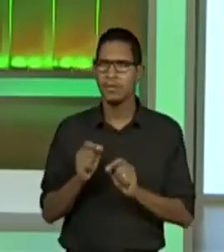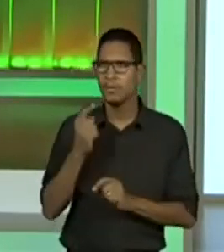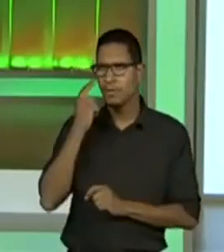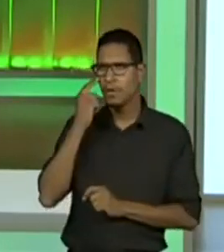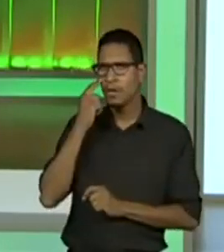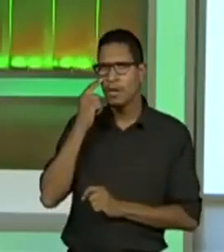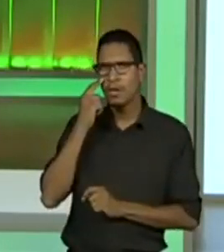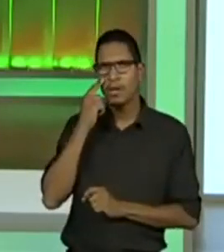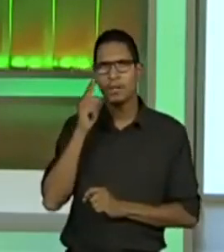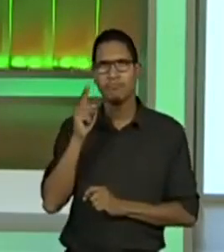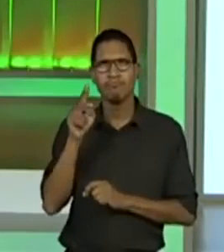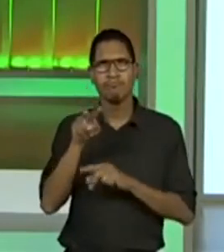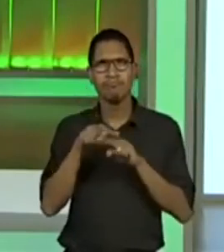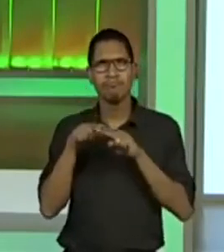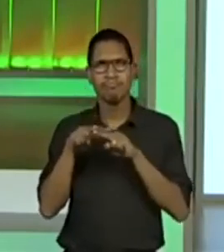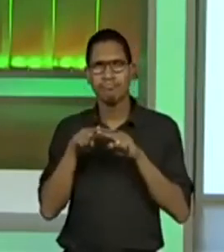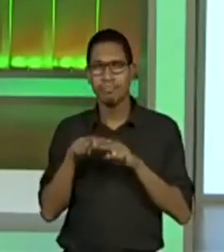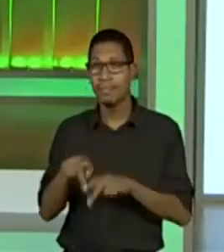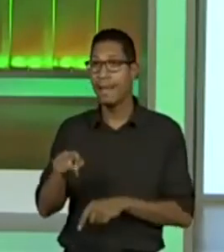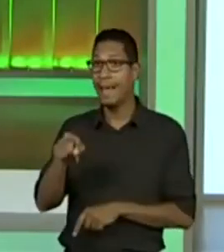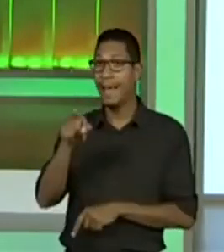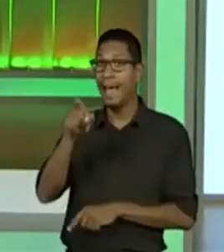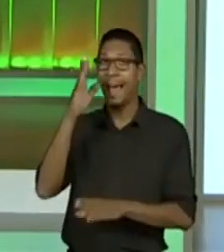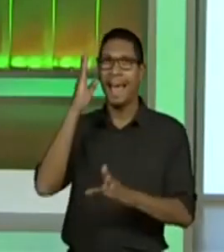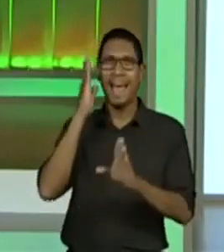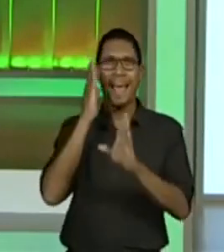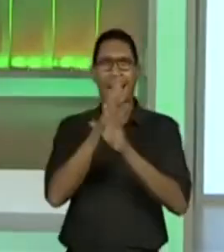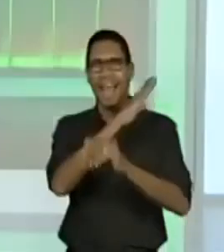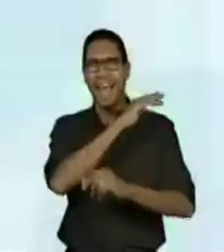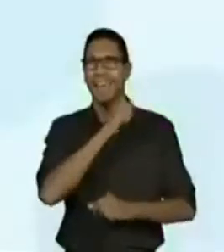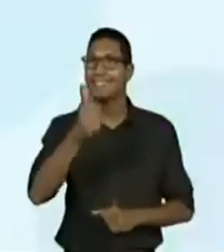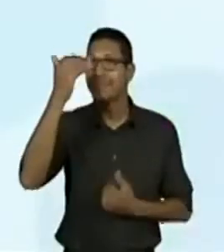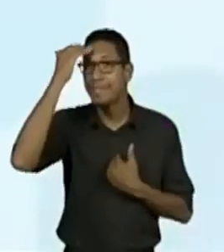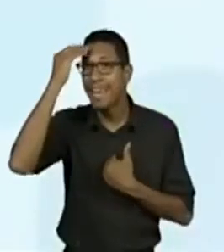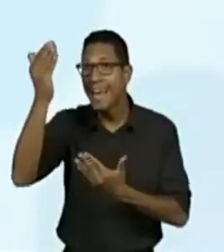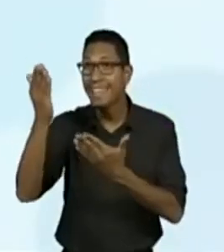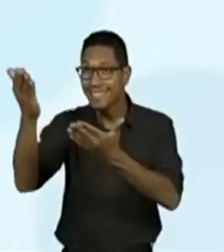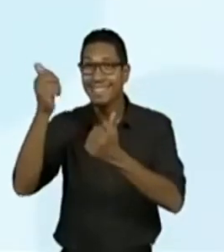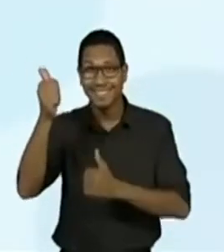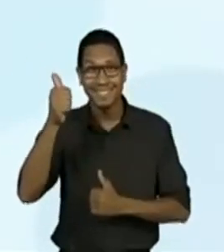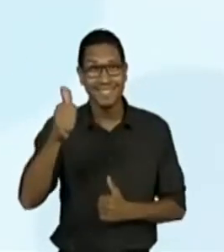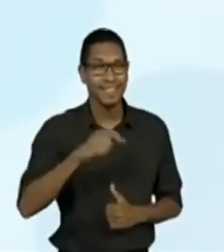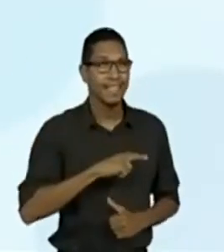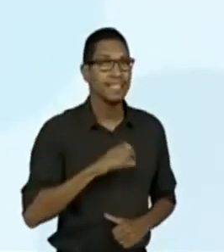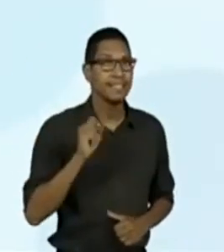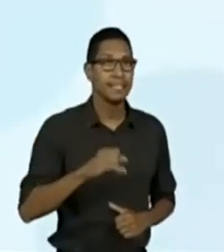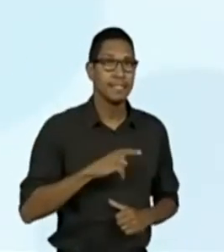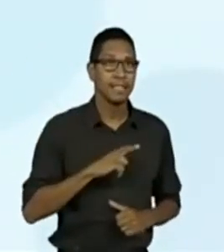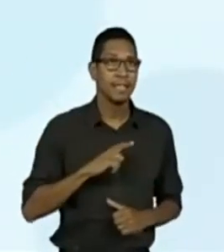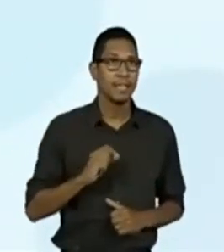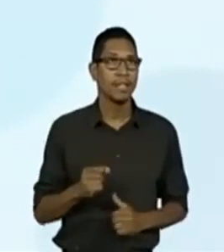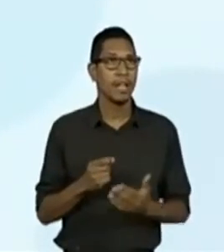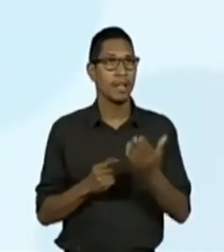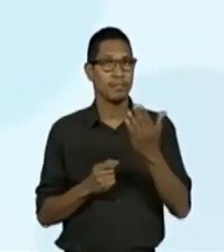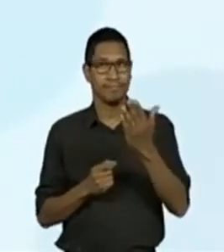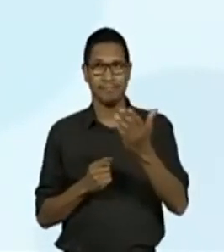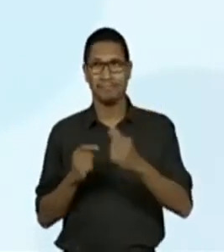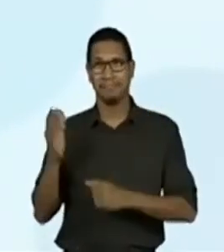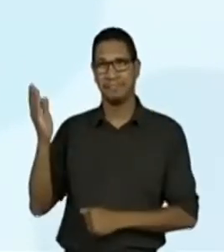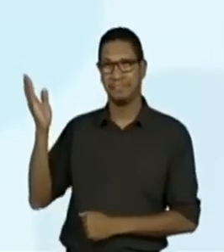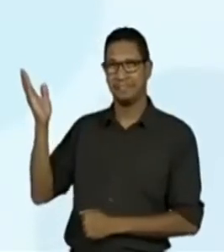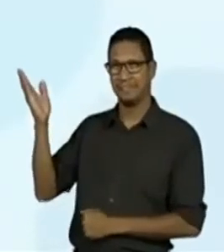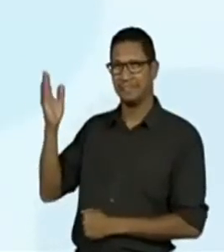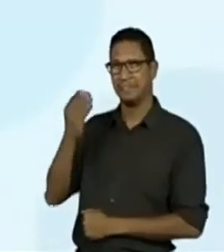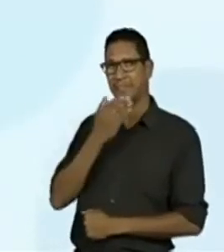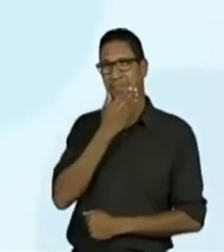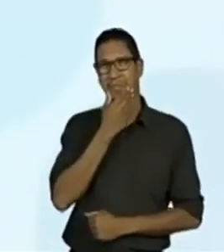eu conferir. Ah, muito obrigada. Tem sim, esse aqui é o início. Senhoras e senhoras da... Ah,